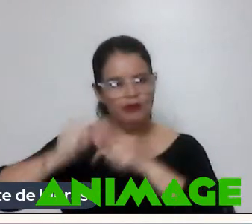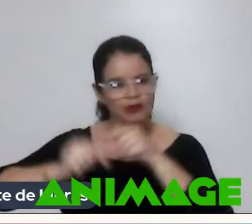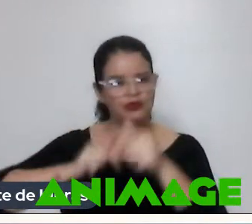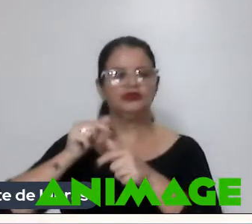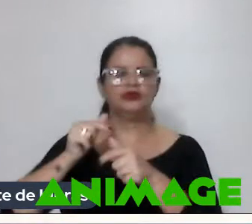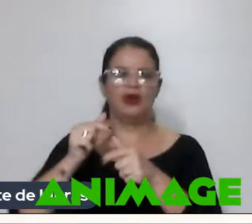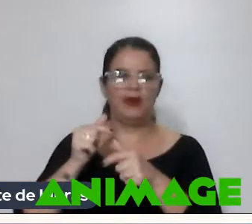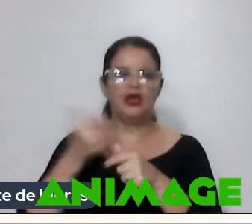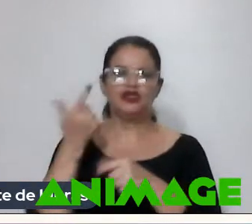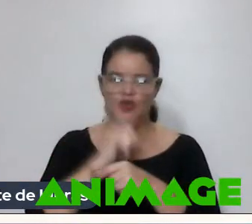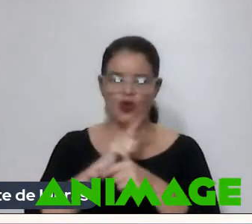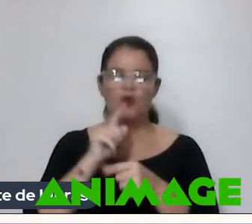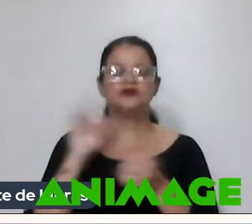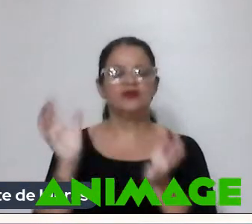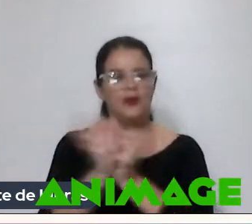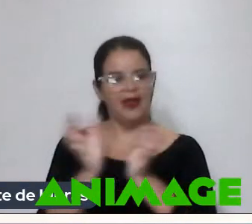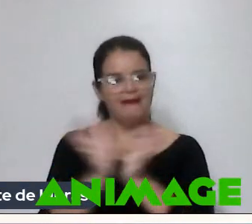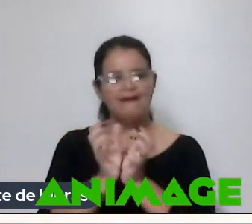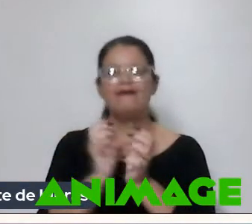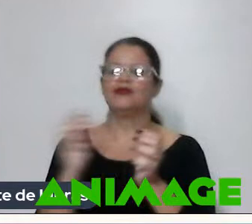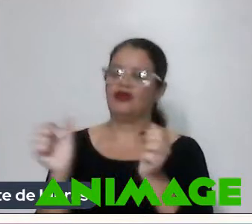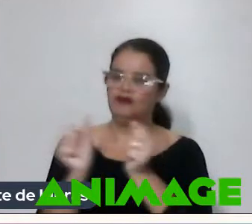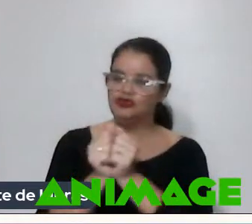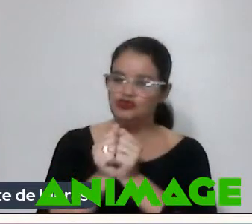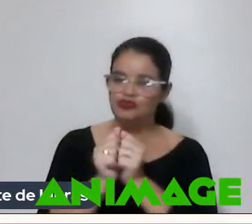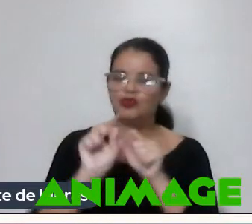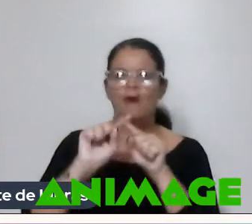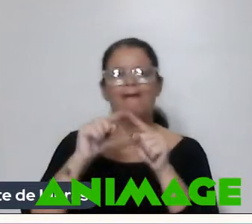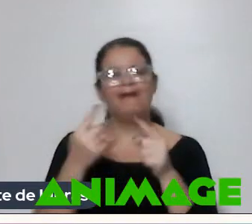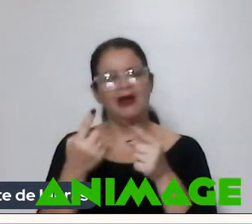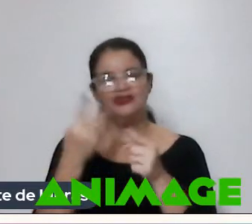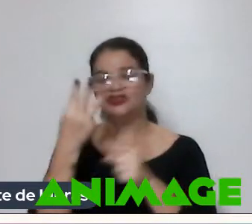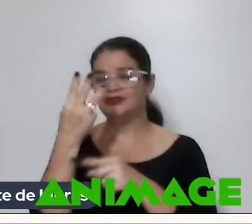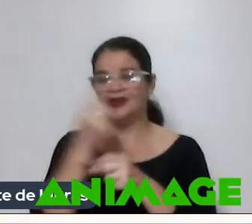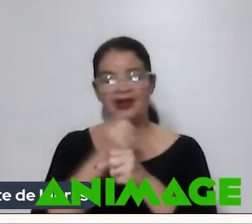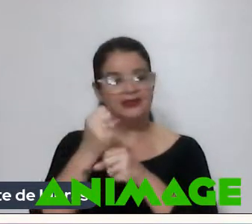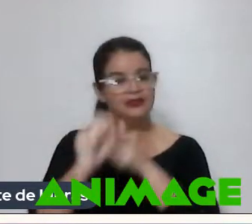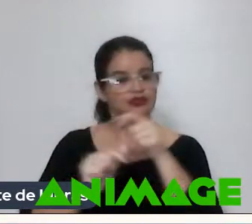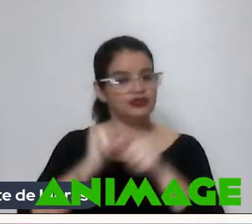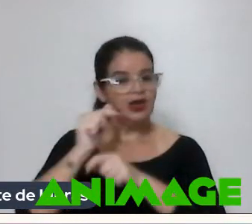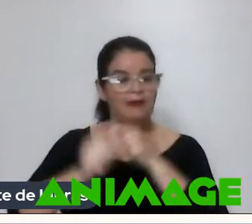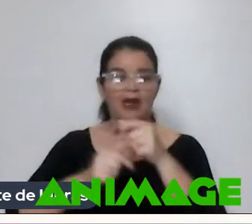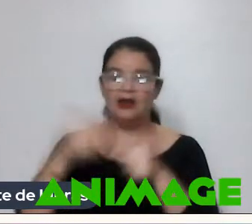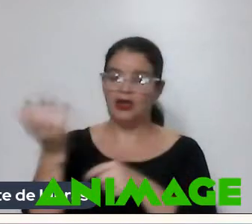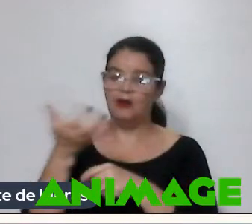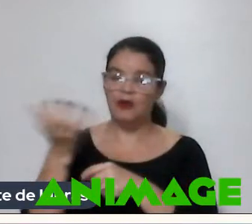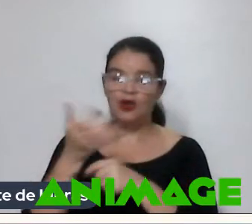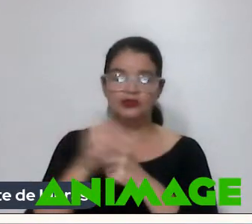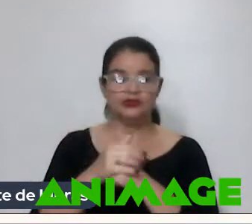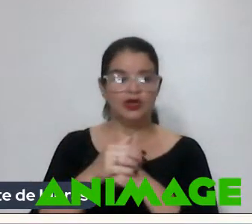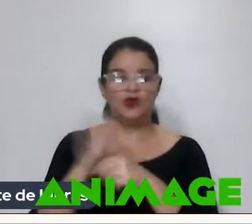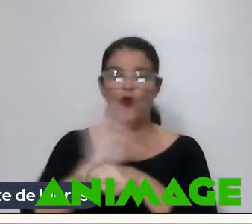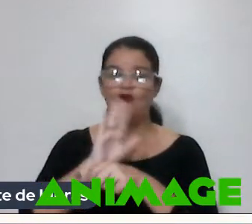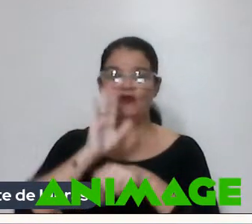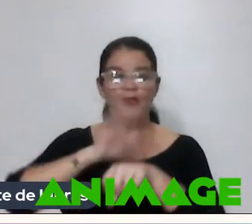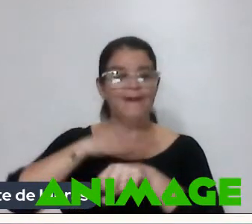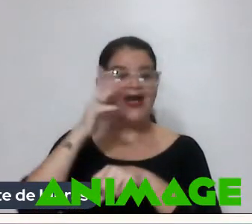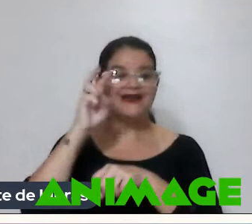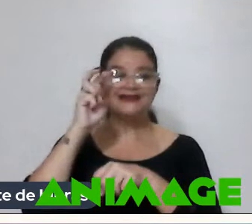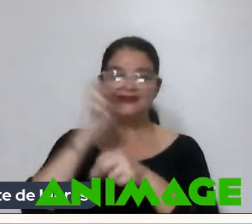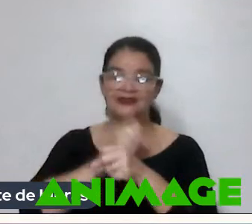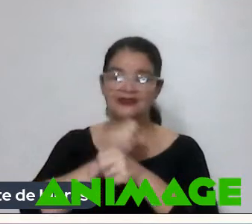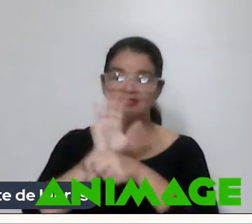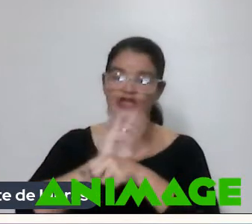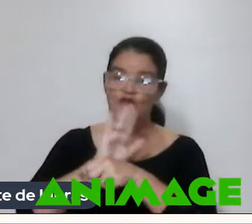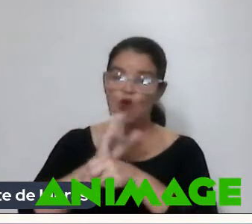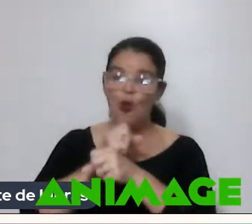A gente conseguiu Montar uma equipe Que estava muito junto Mas a gente ficou 3 anos trabalhando Em produção O filme levou Mais de 5 anos Então quando